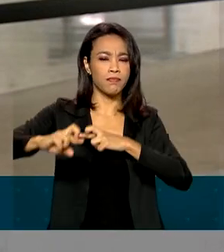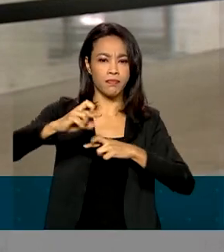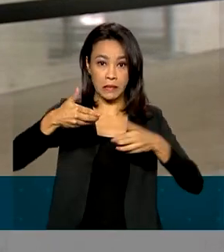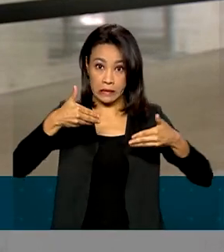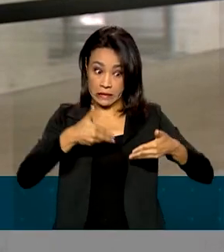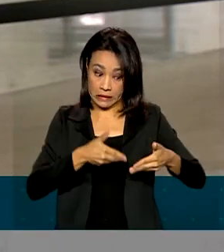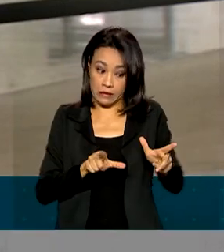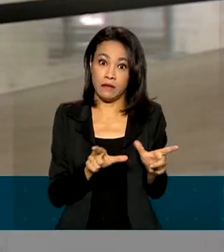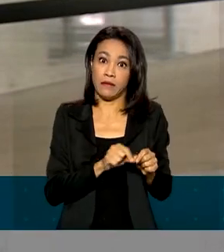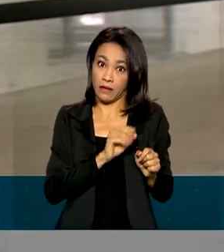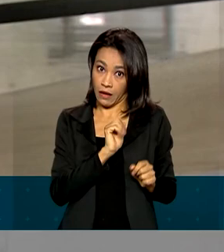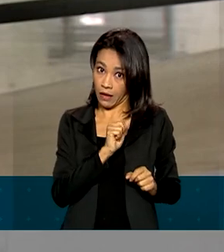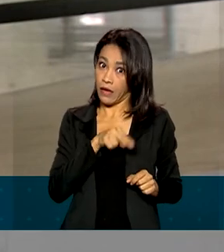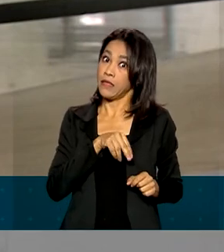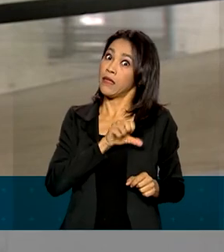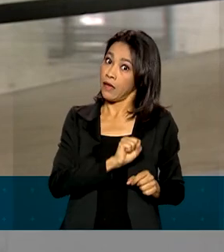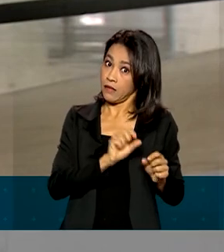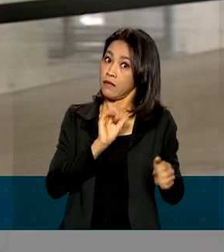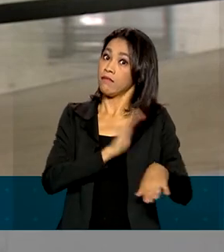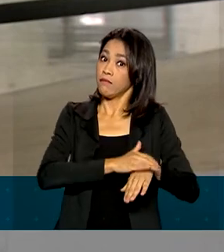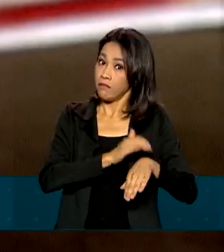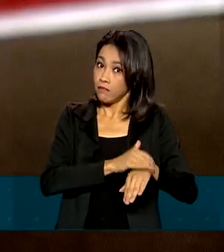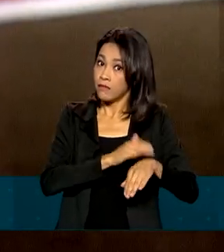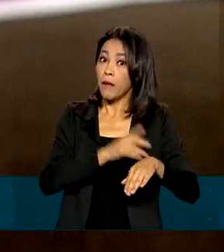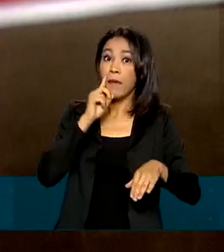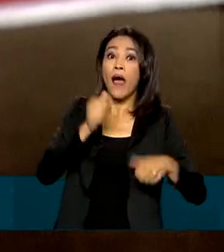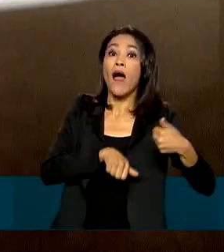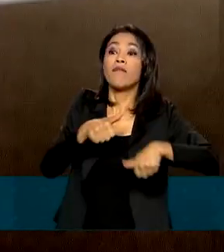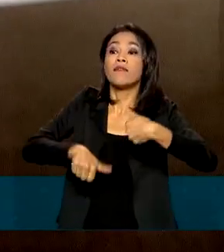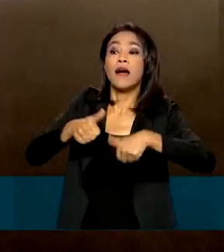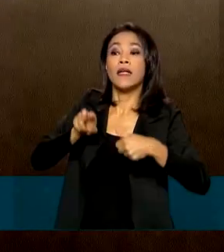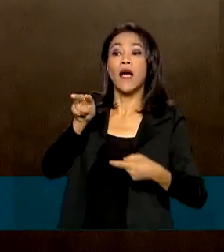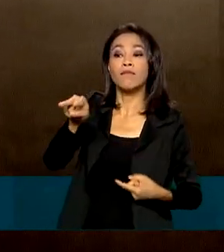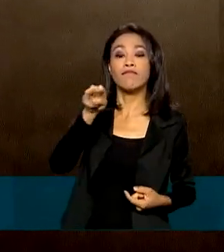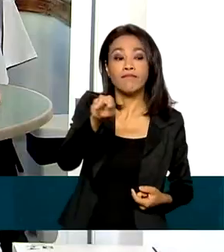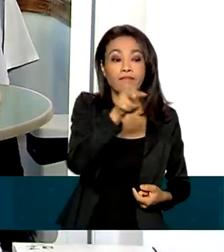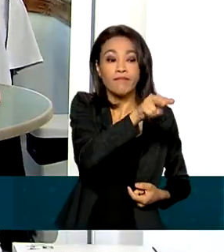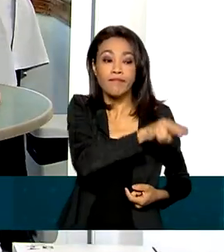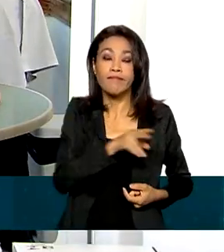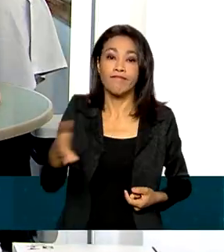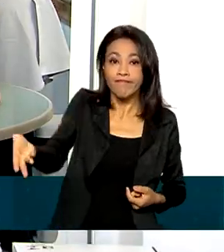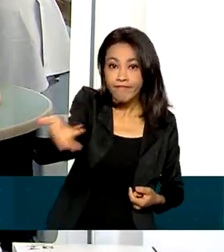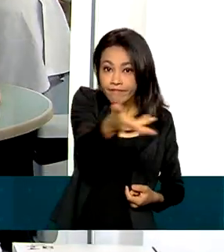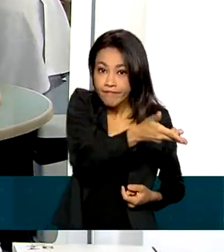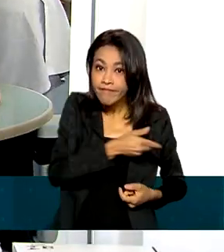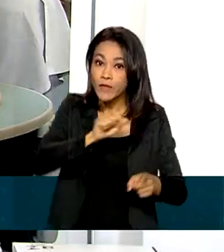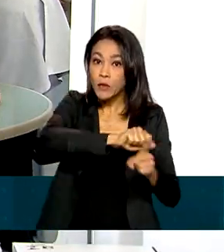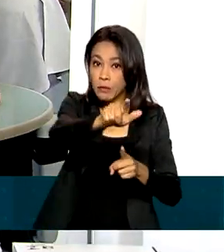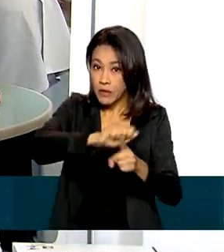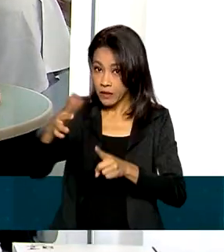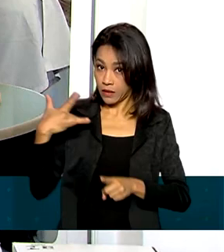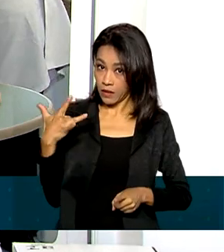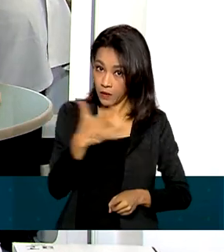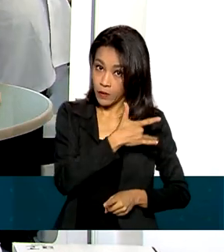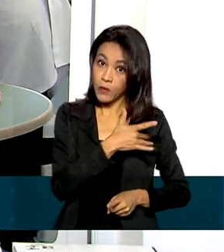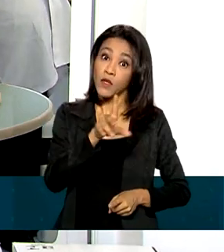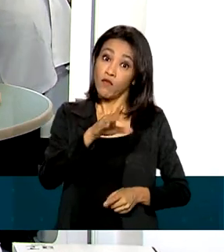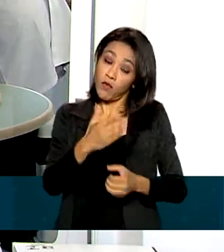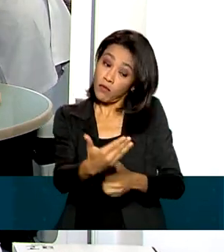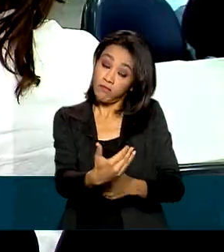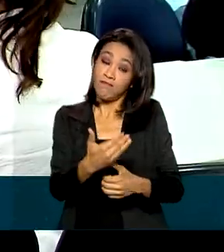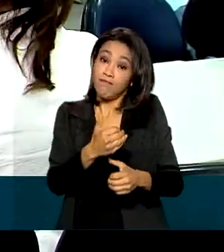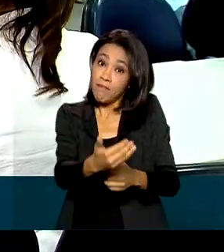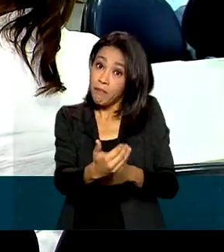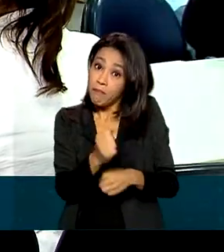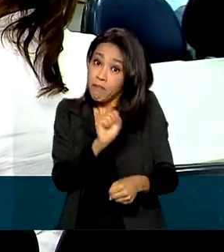avaliar o desempenho do setor, principalmente no que diz respeito às coberturas assistenciais. Neste caso, foram suspensos temporariamente